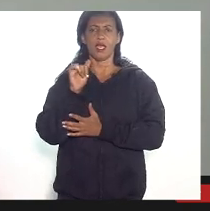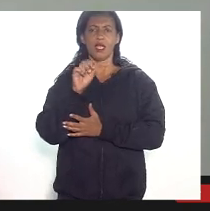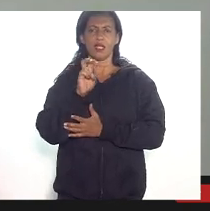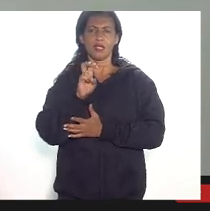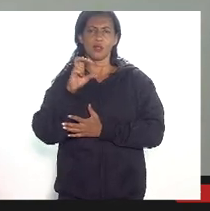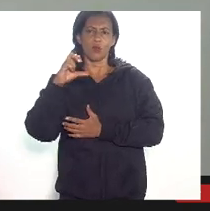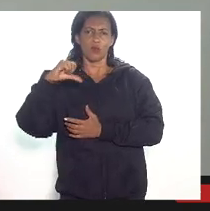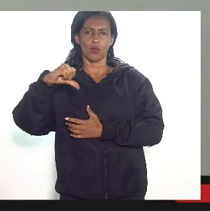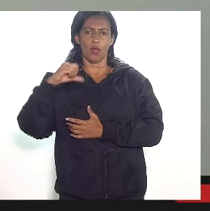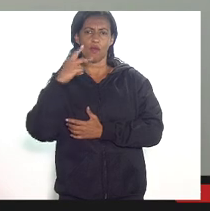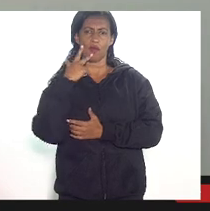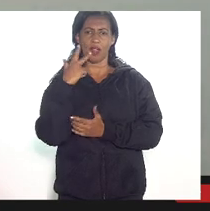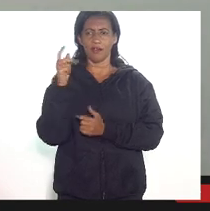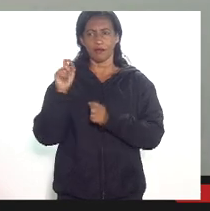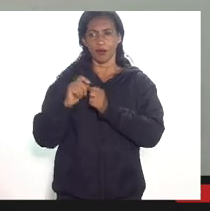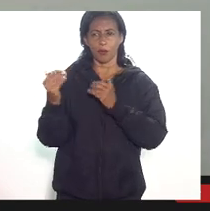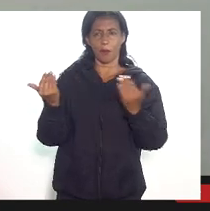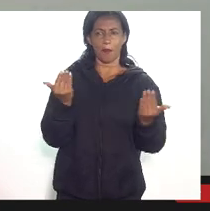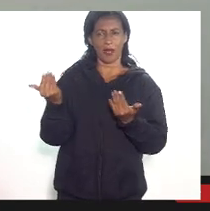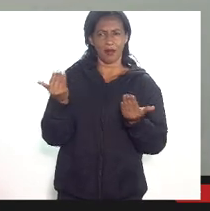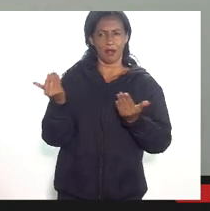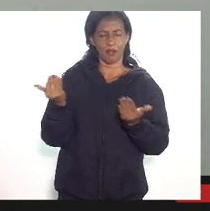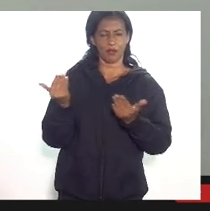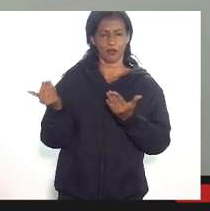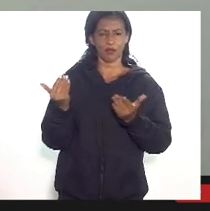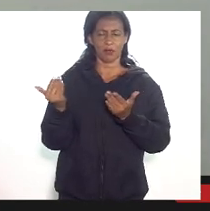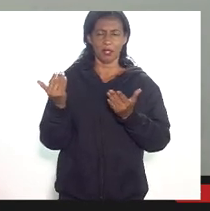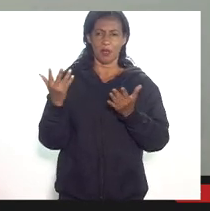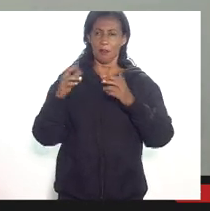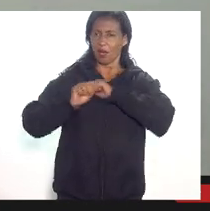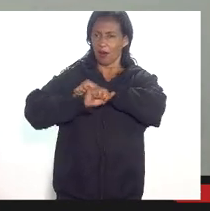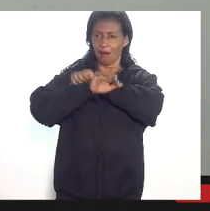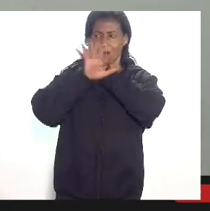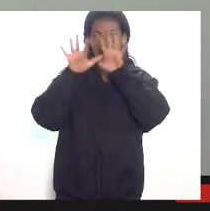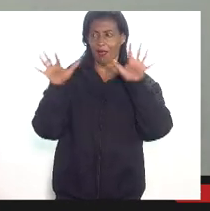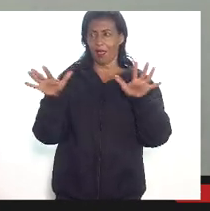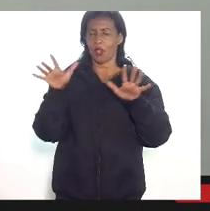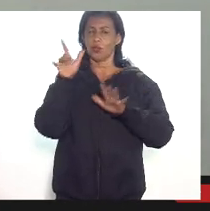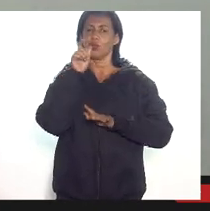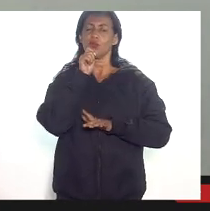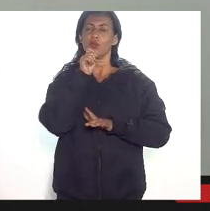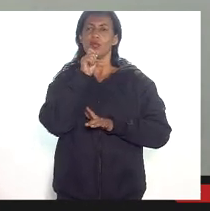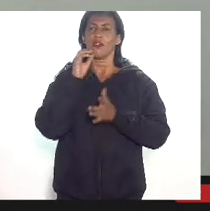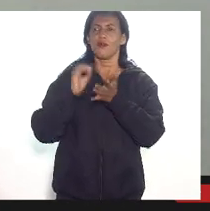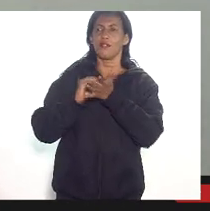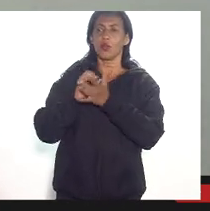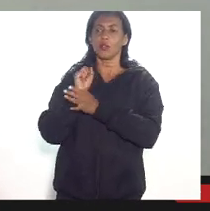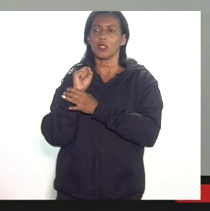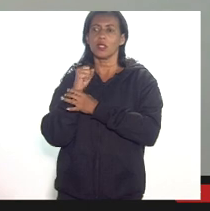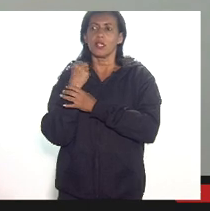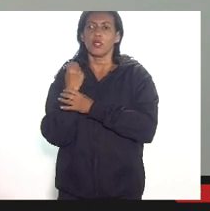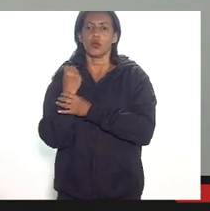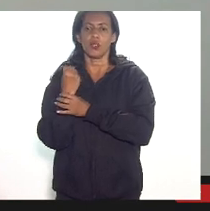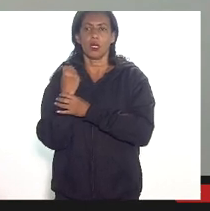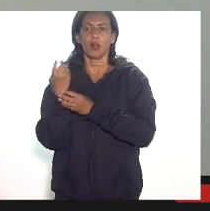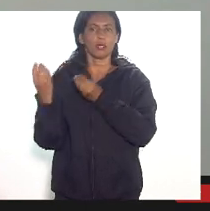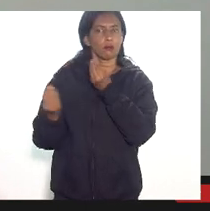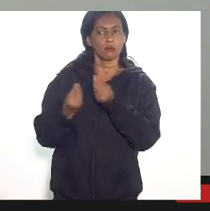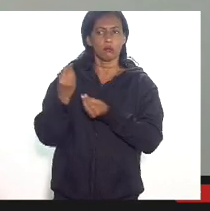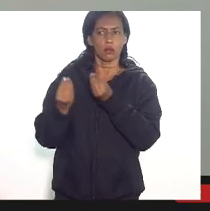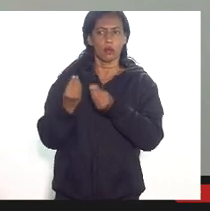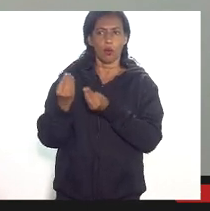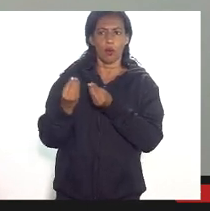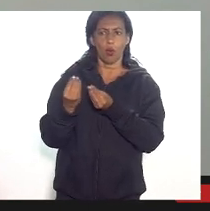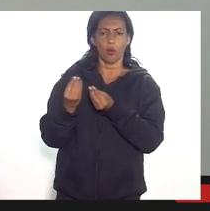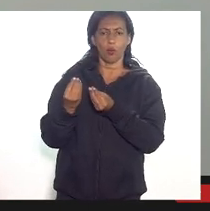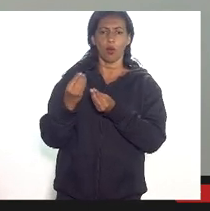passamos o paralelo do embaraço mas não ficou claro e é extremamente inseguro então nós não sabemos quantos não atendimentos a